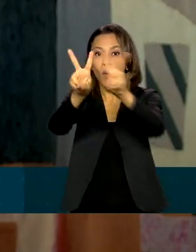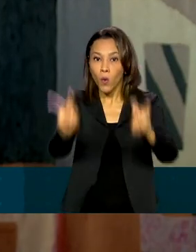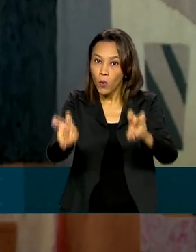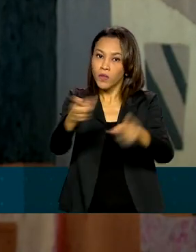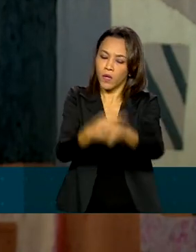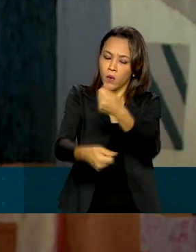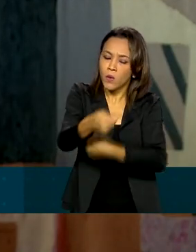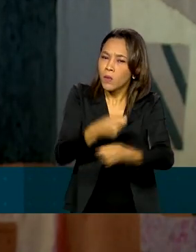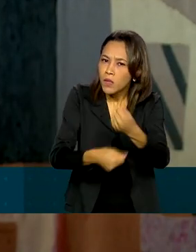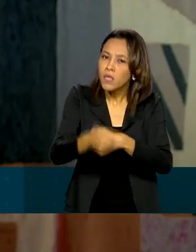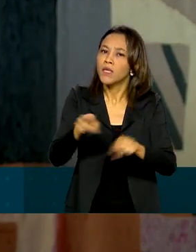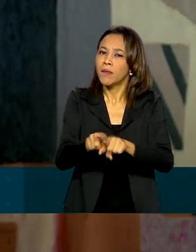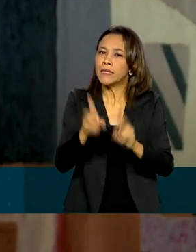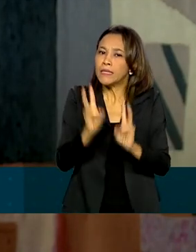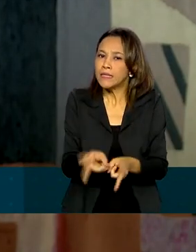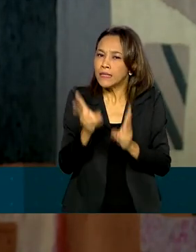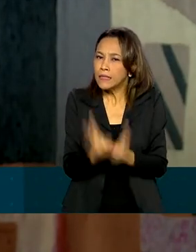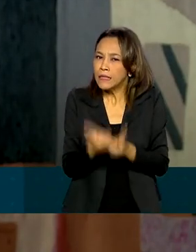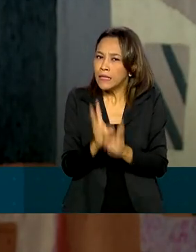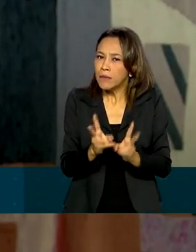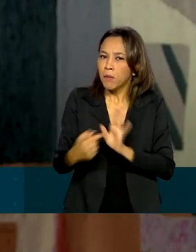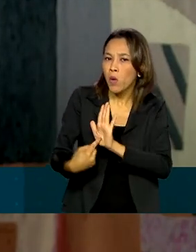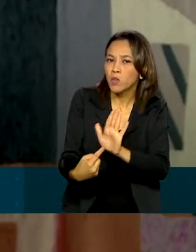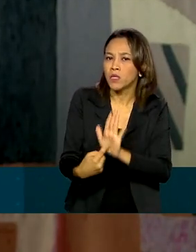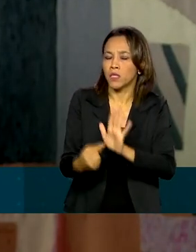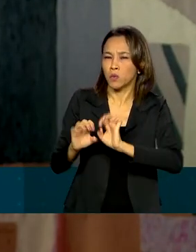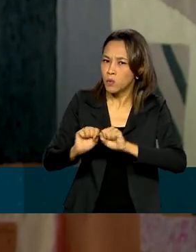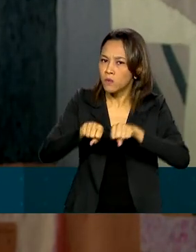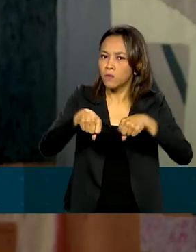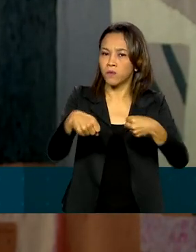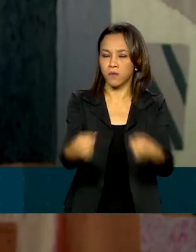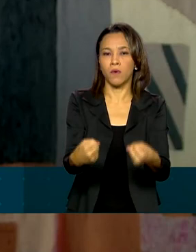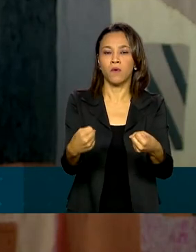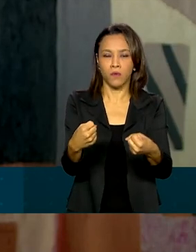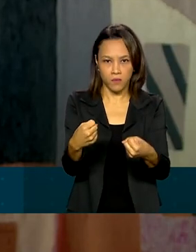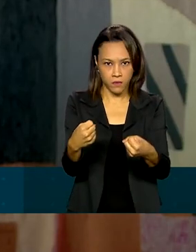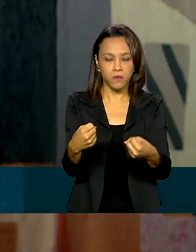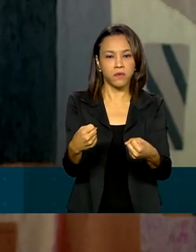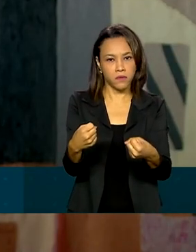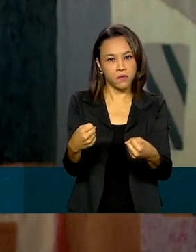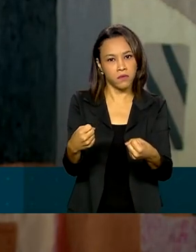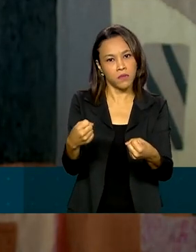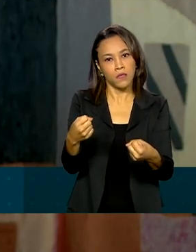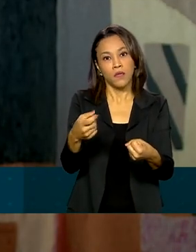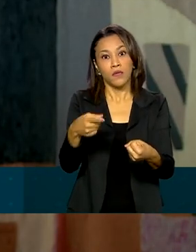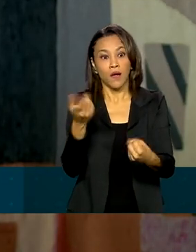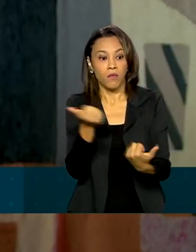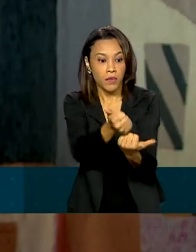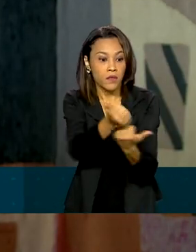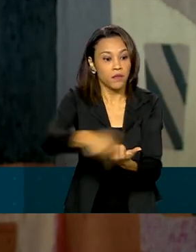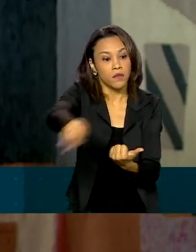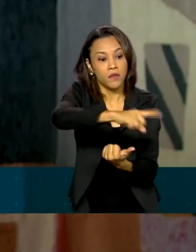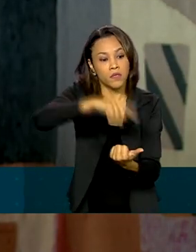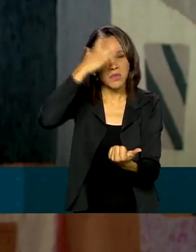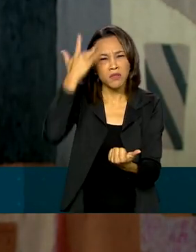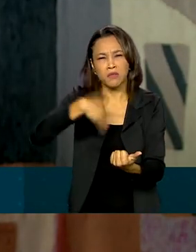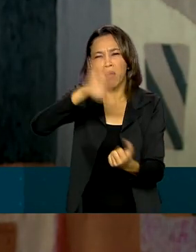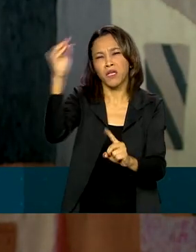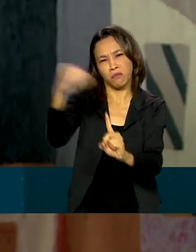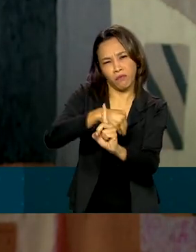sempre enfatizando o esforço enorme que foi feito em função, sobretudo, das pessoas mais vulneráveis na nossa população,